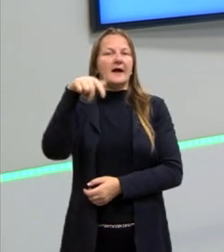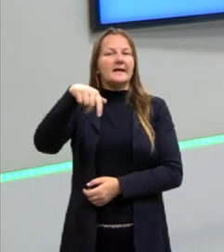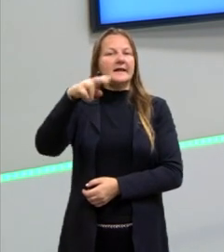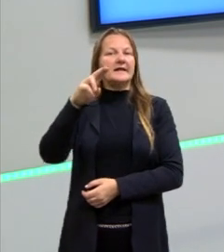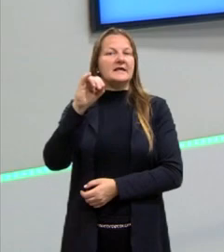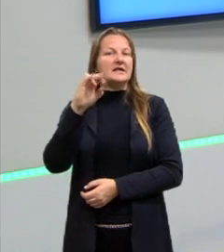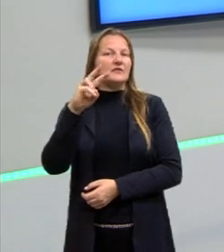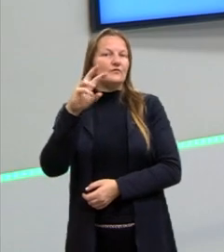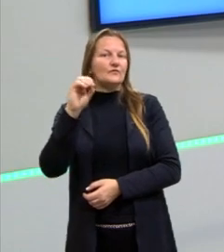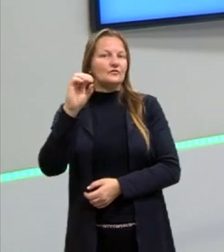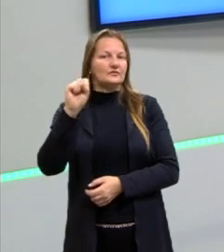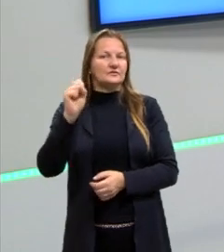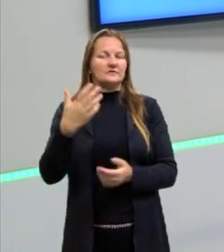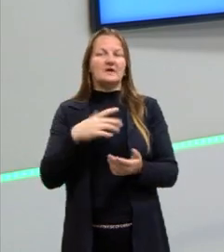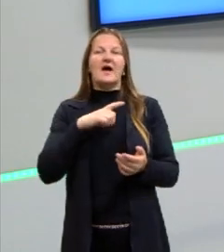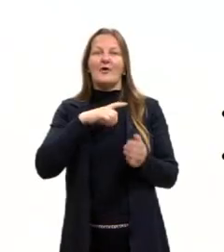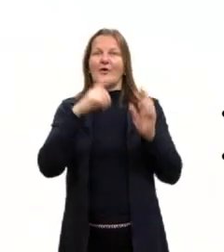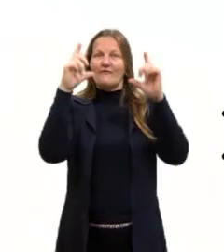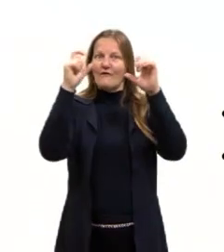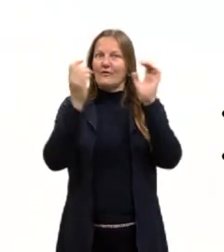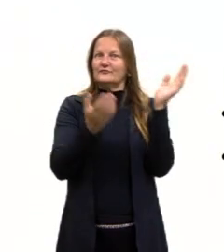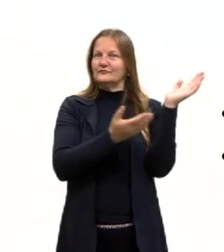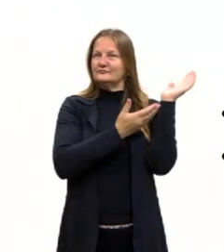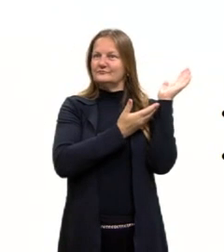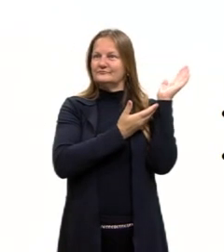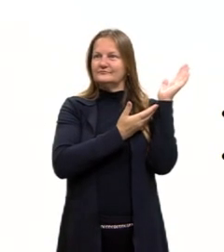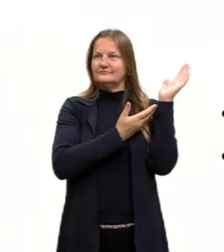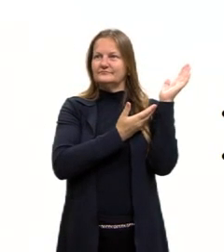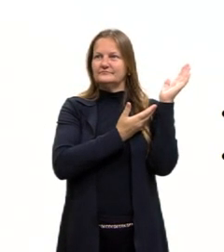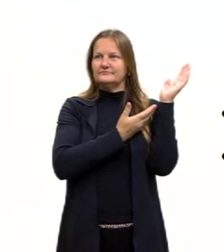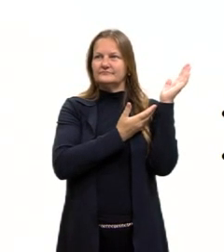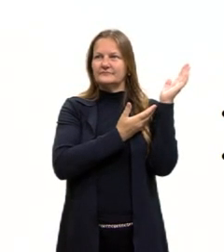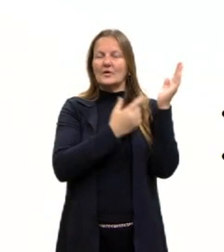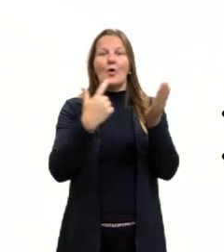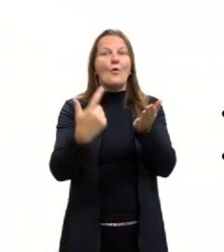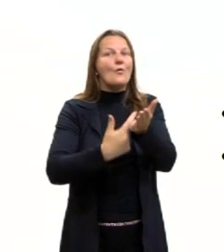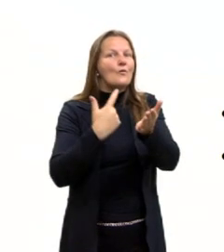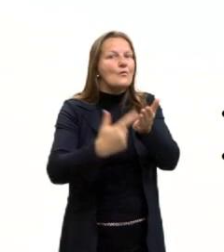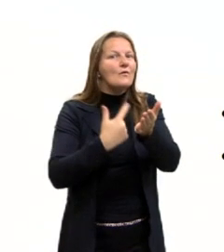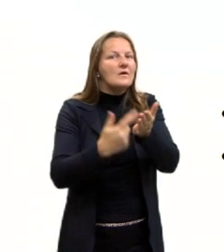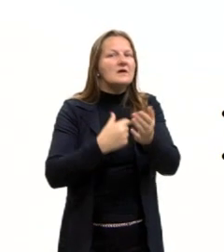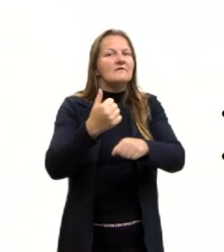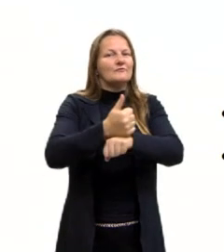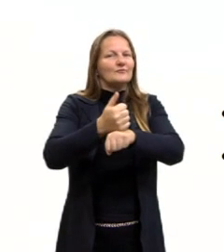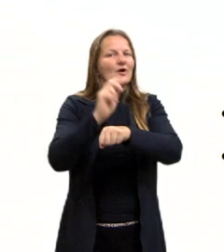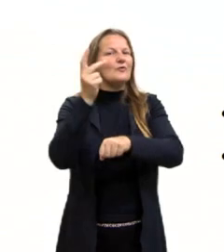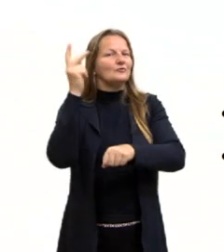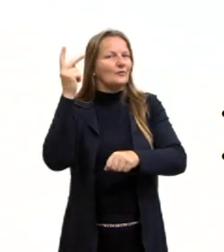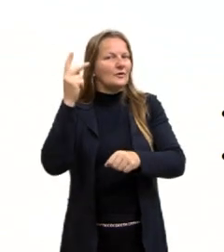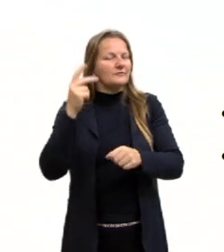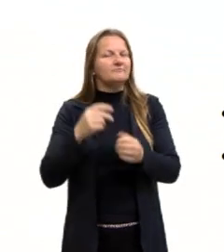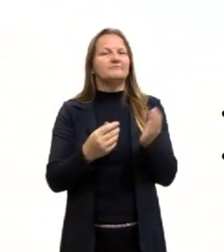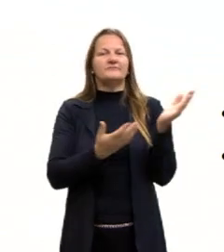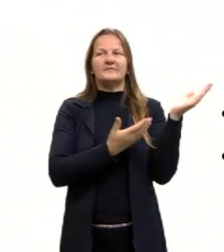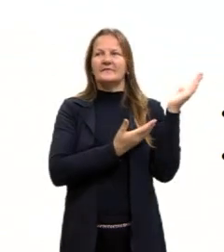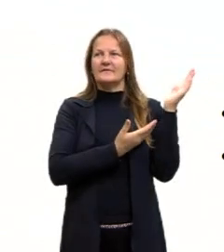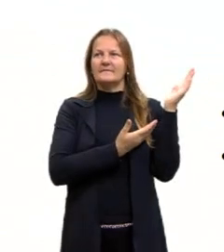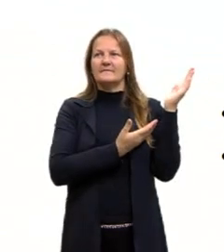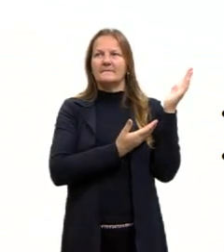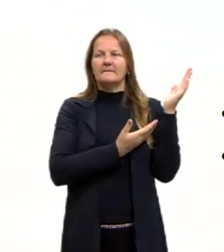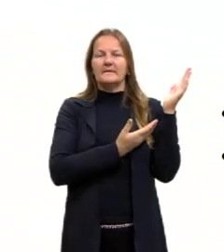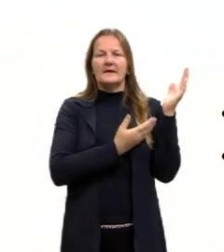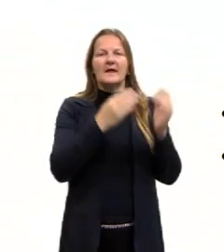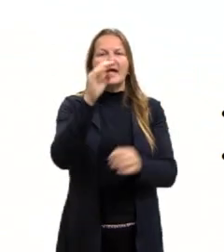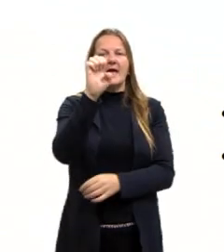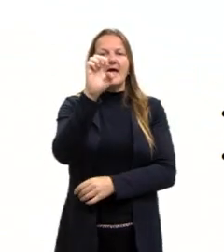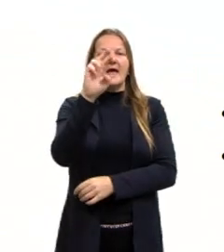livro do Hobsbawm, A Era das Revoluções. Ele vai dividir esse longo século XIX em dois. A primeira metade seria,